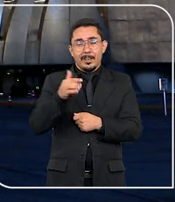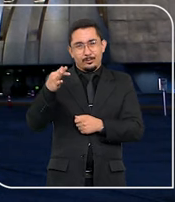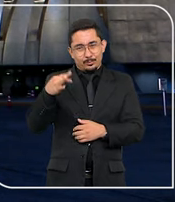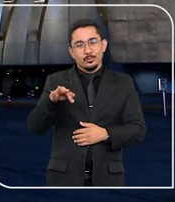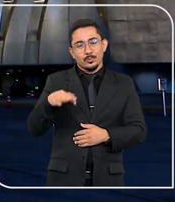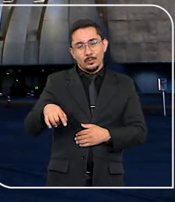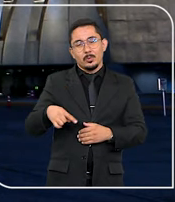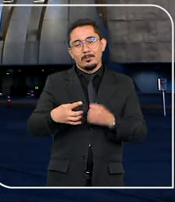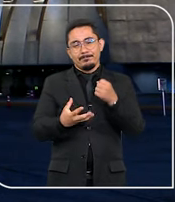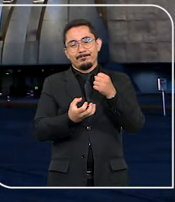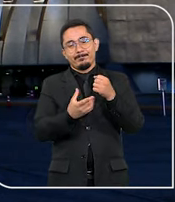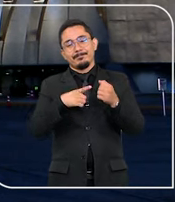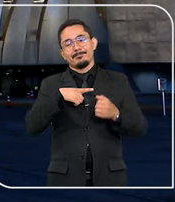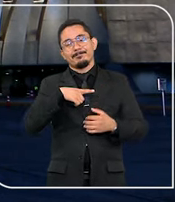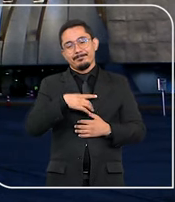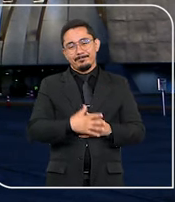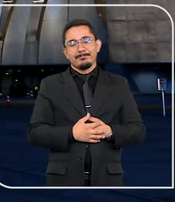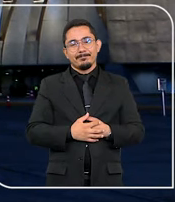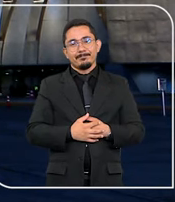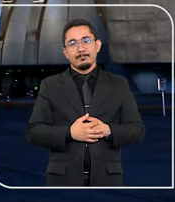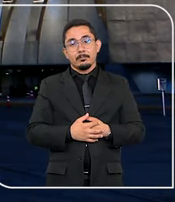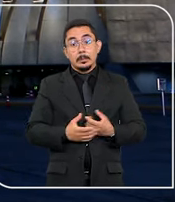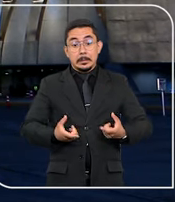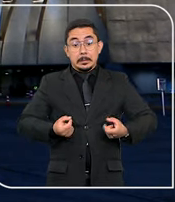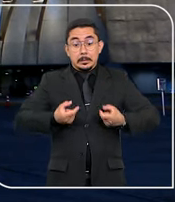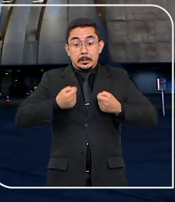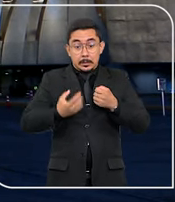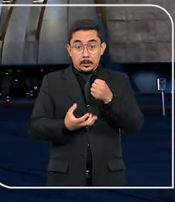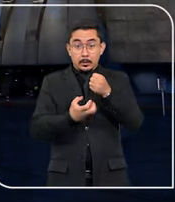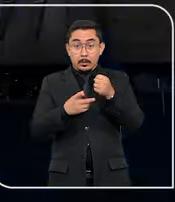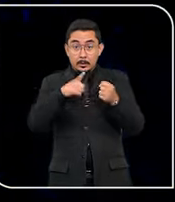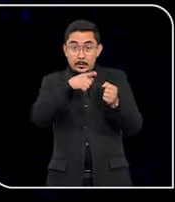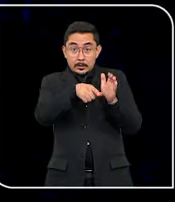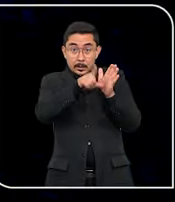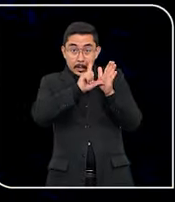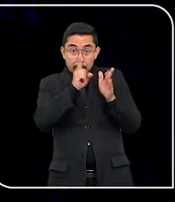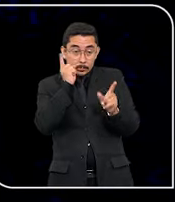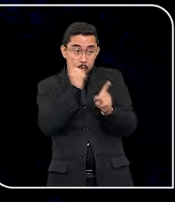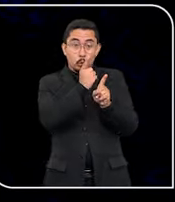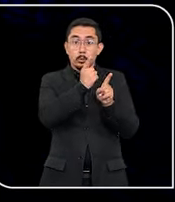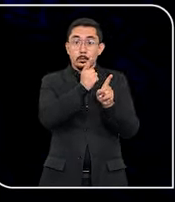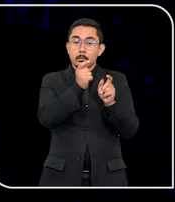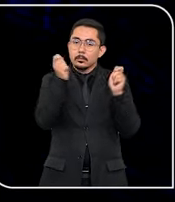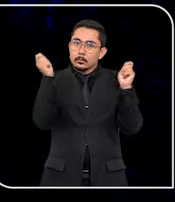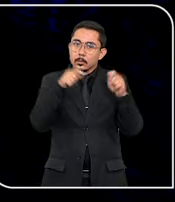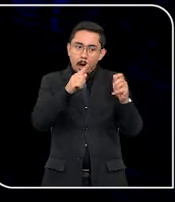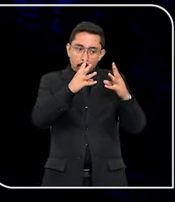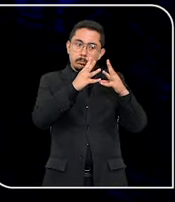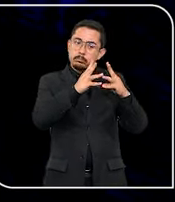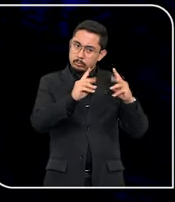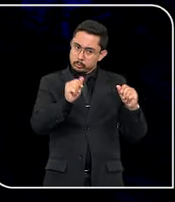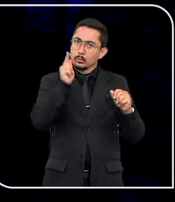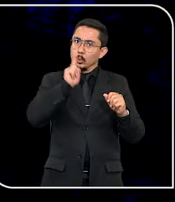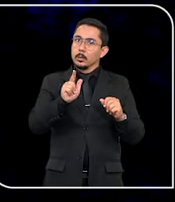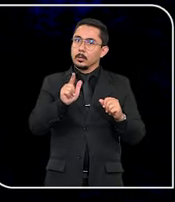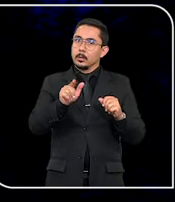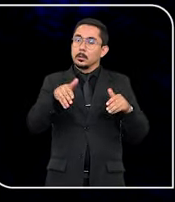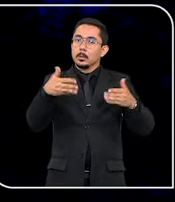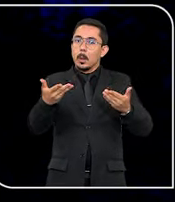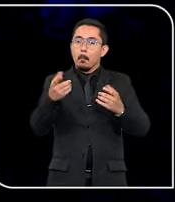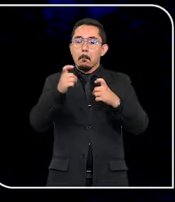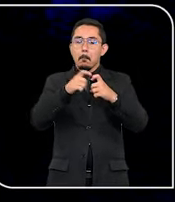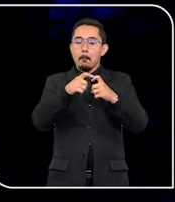região pélvica. O câncer de próstata, quando detectado precocemente, tem grandes chances de cura. A